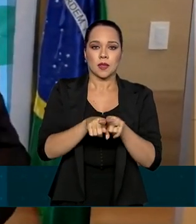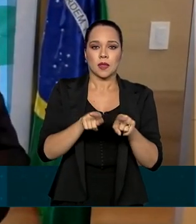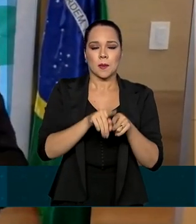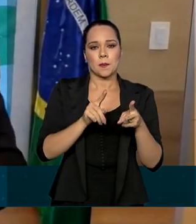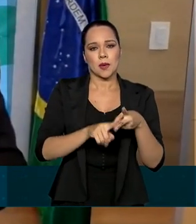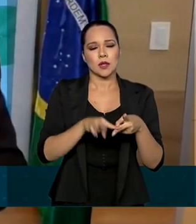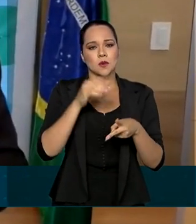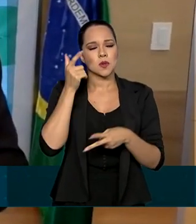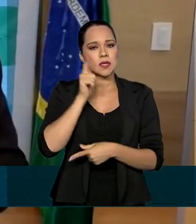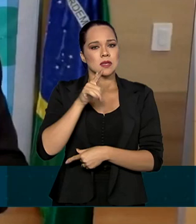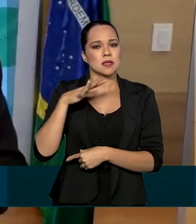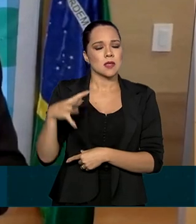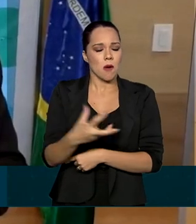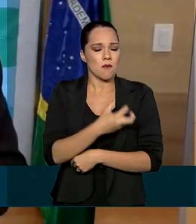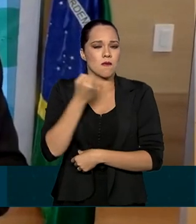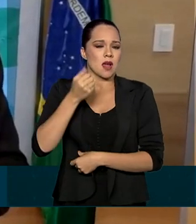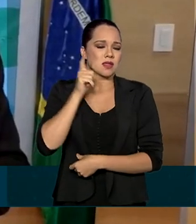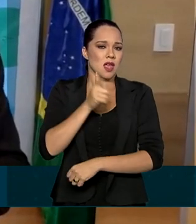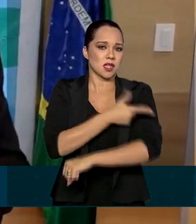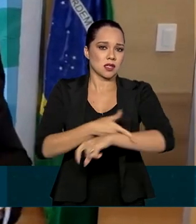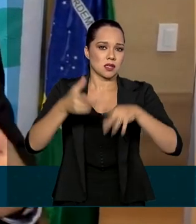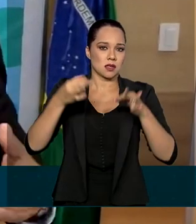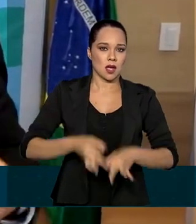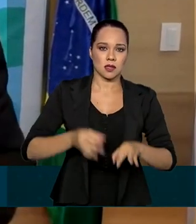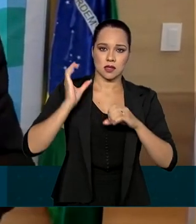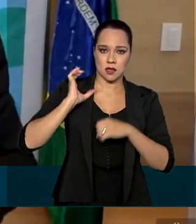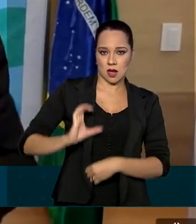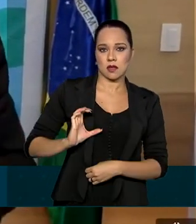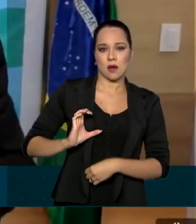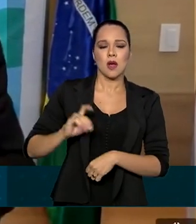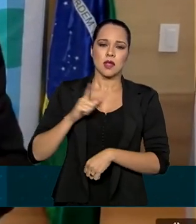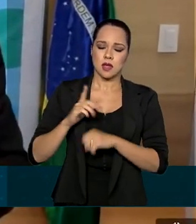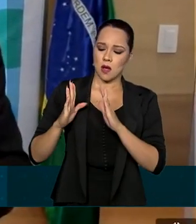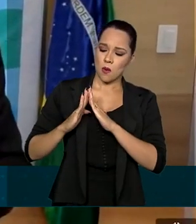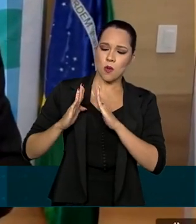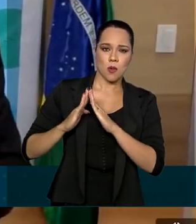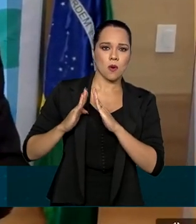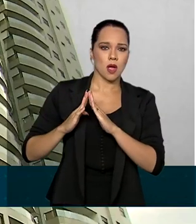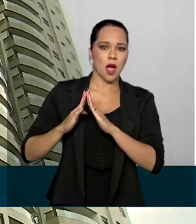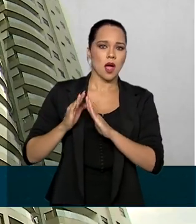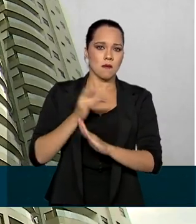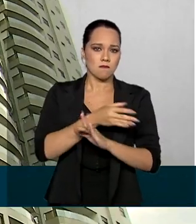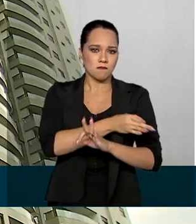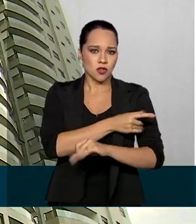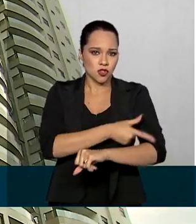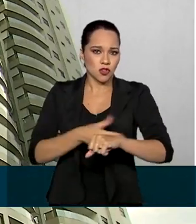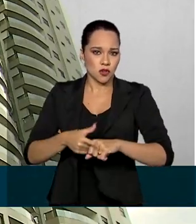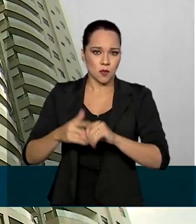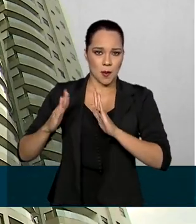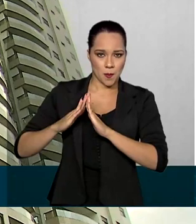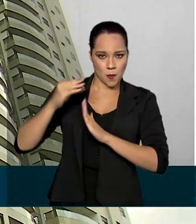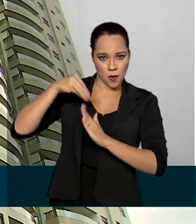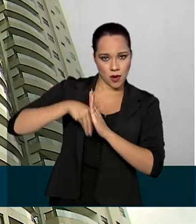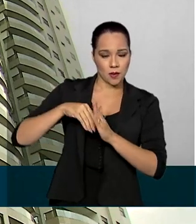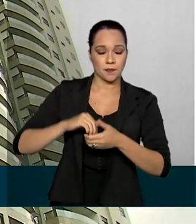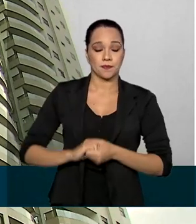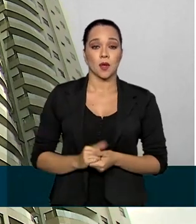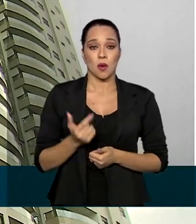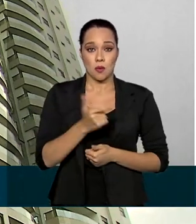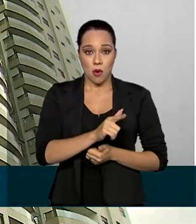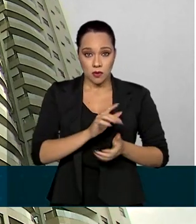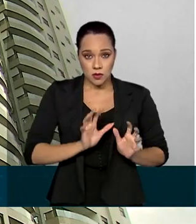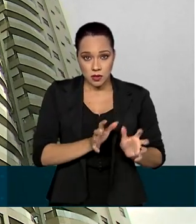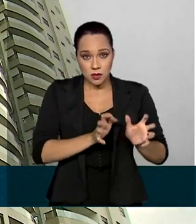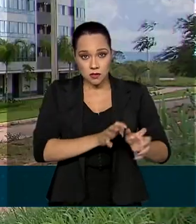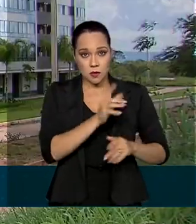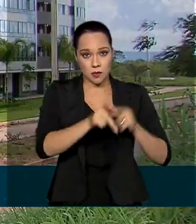resgatar a sua dignidade como cidadão, de ter um local digno para morar. Um outro incentivo para a população ter acesso